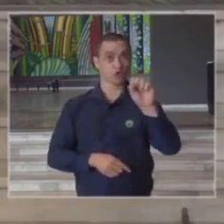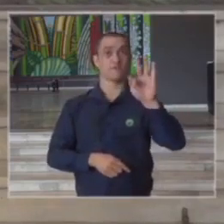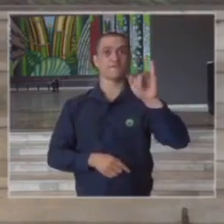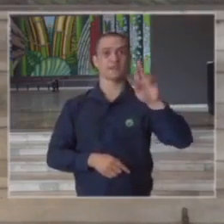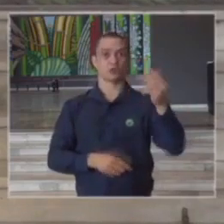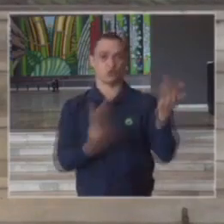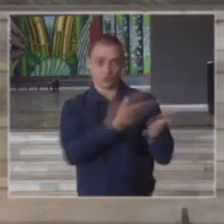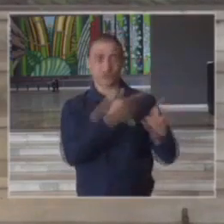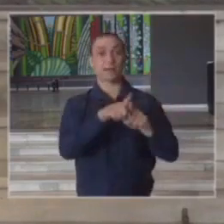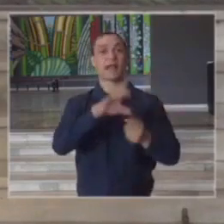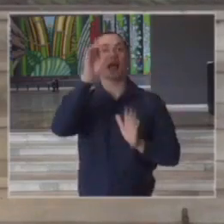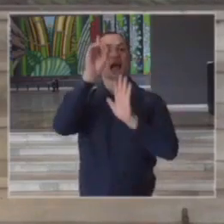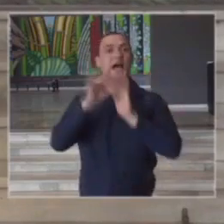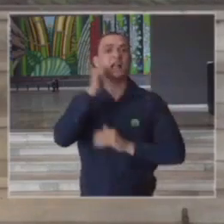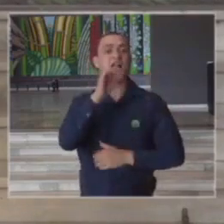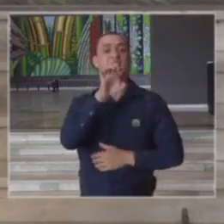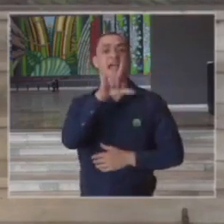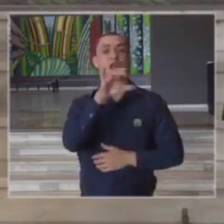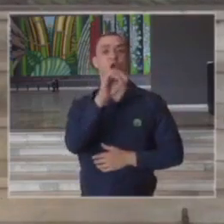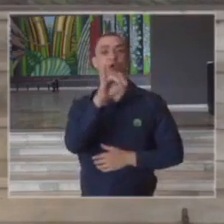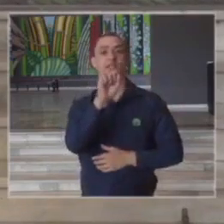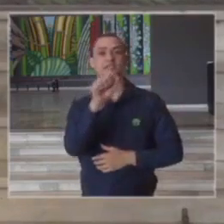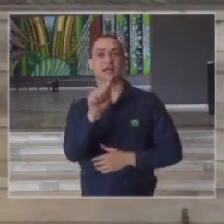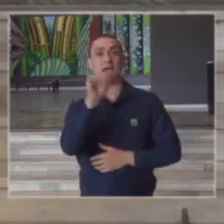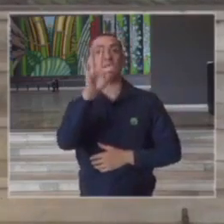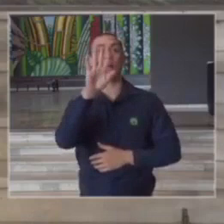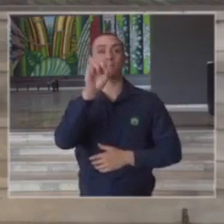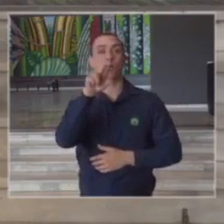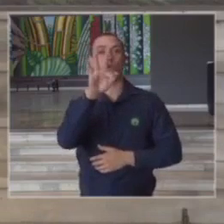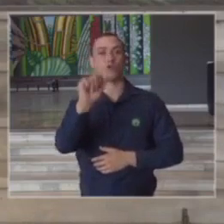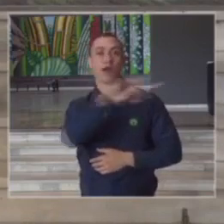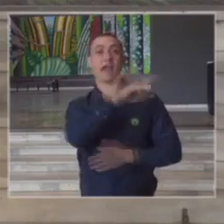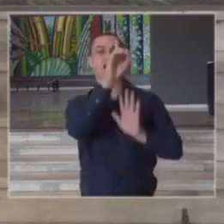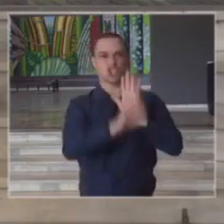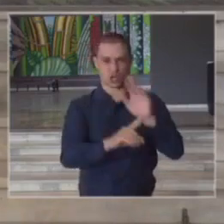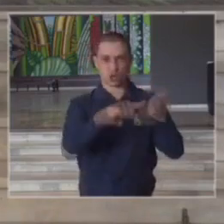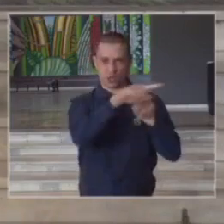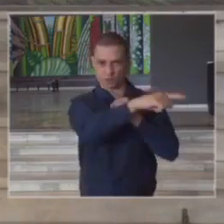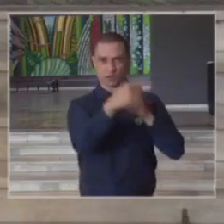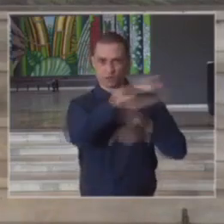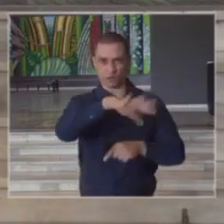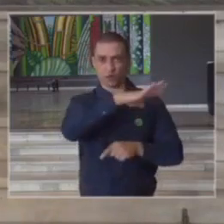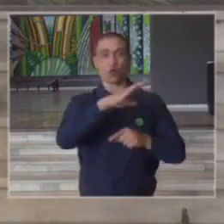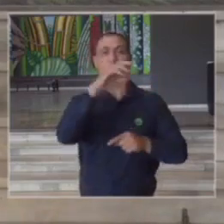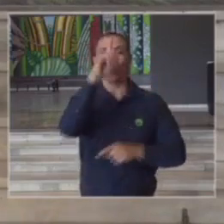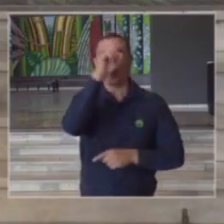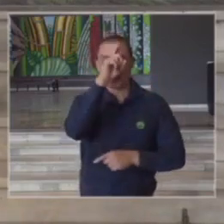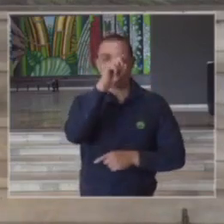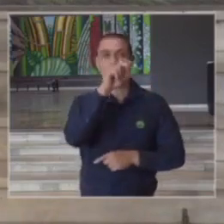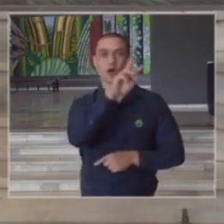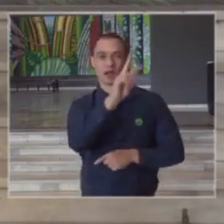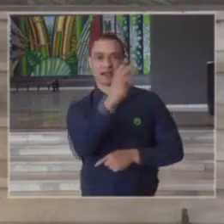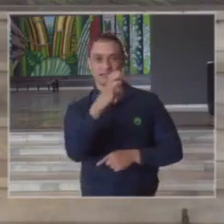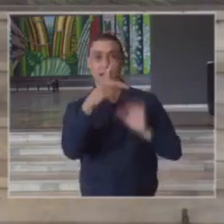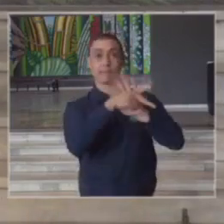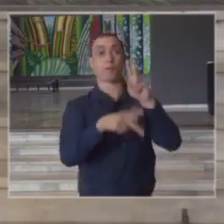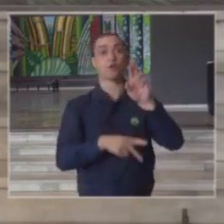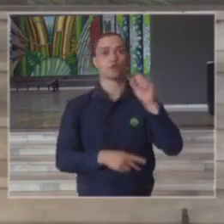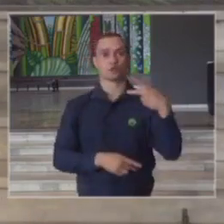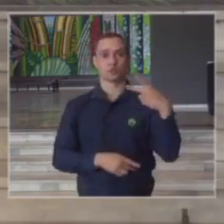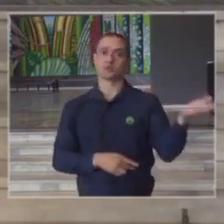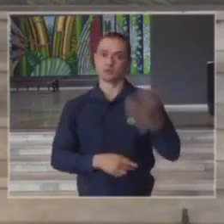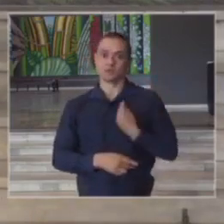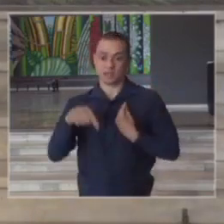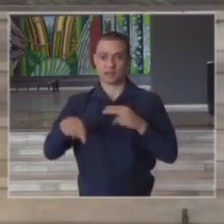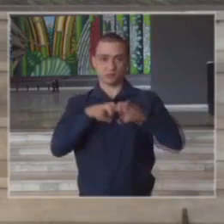Bonfá diretora clínica do hospital das clínicas da universidade de São Paulo são